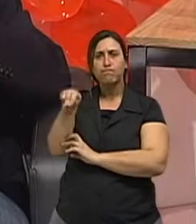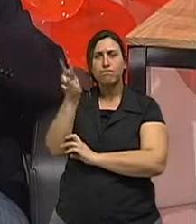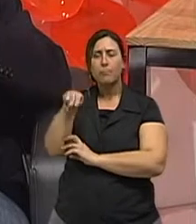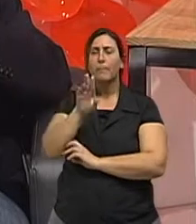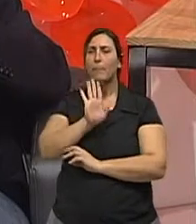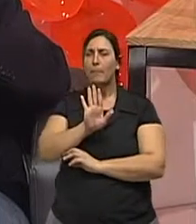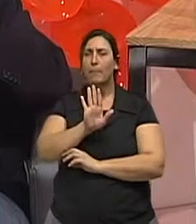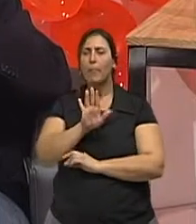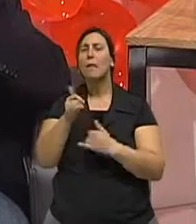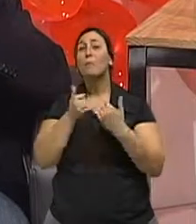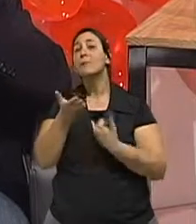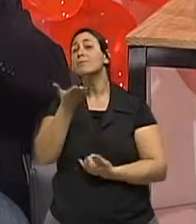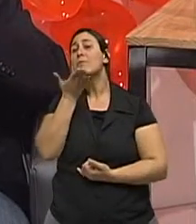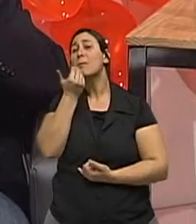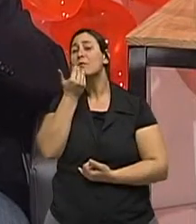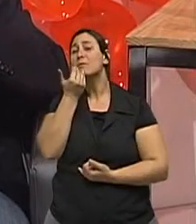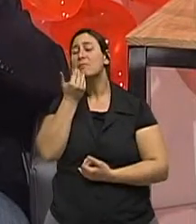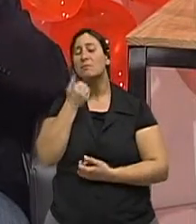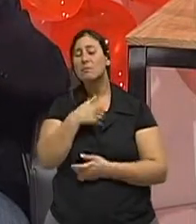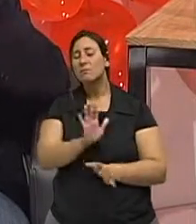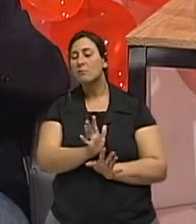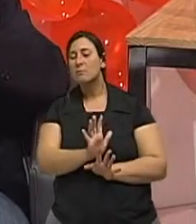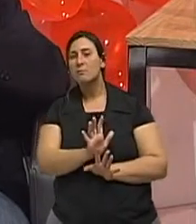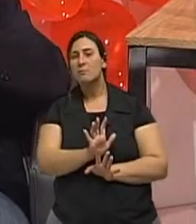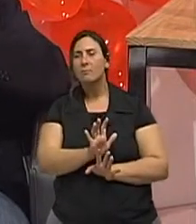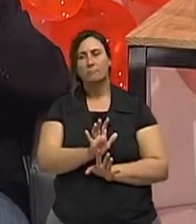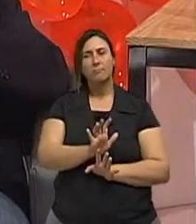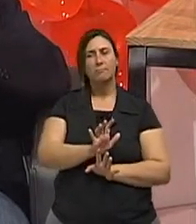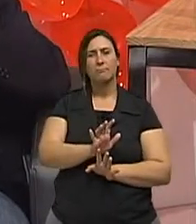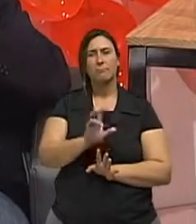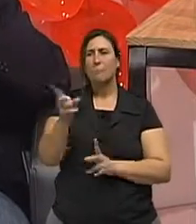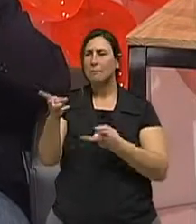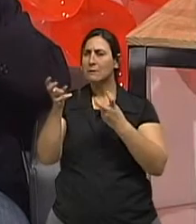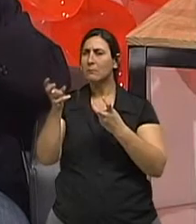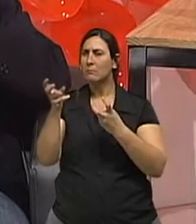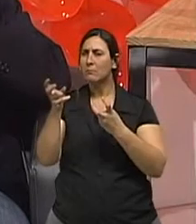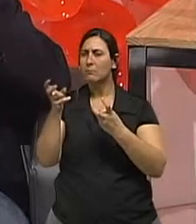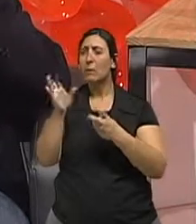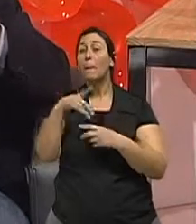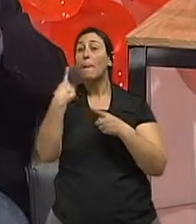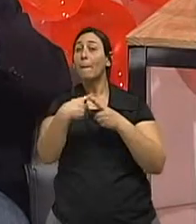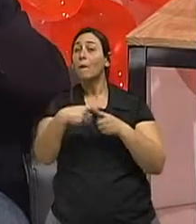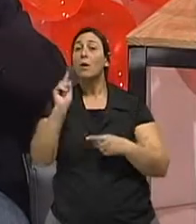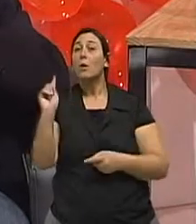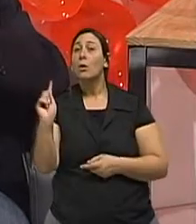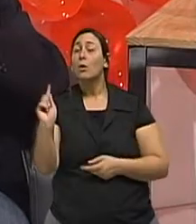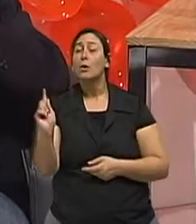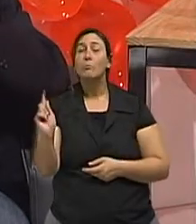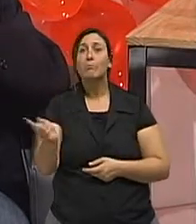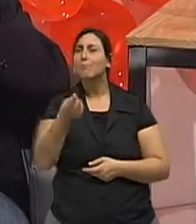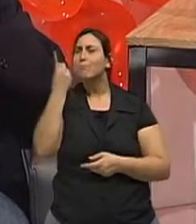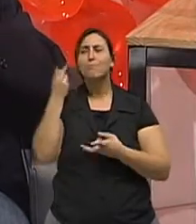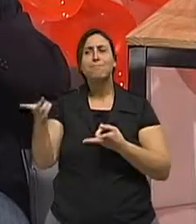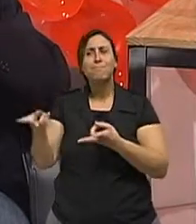Apetite. Ah, ok. Comportamento. Uma das primeiras coisas que mostram que